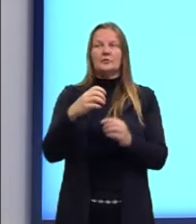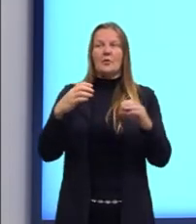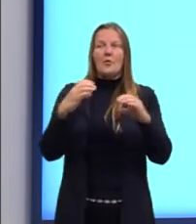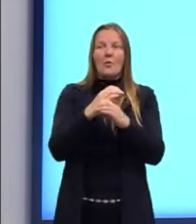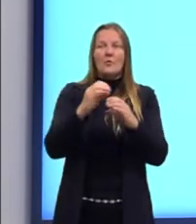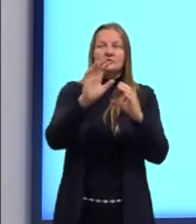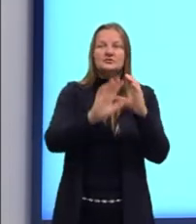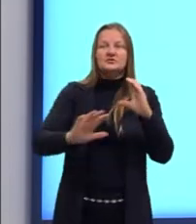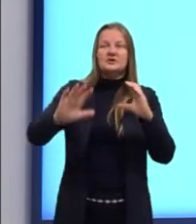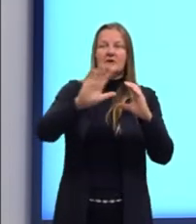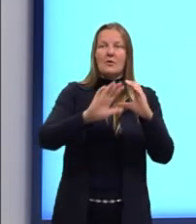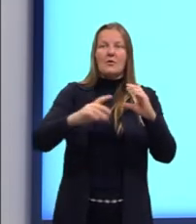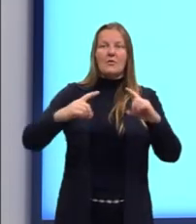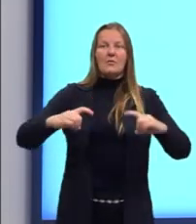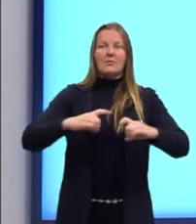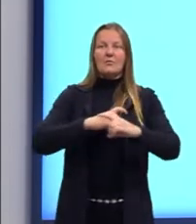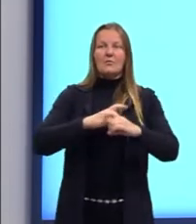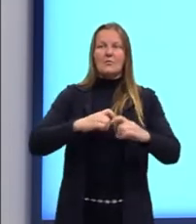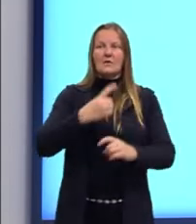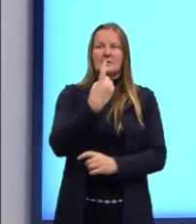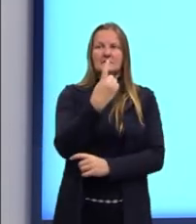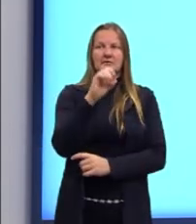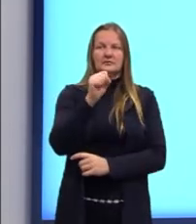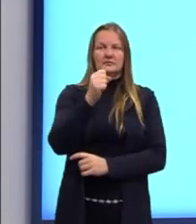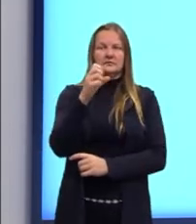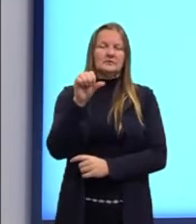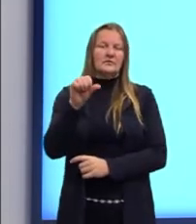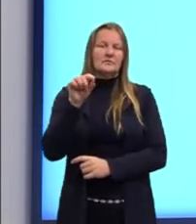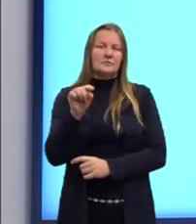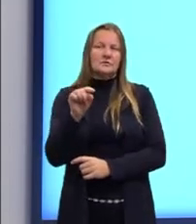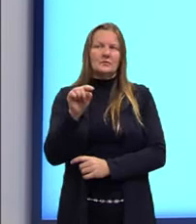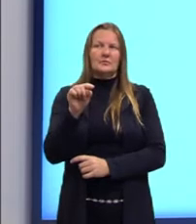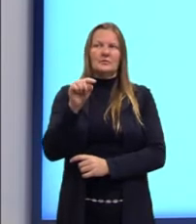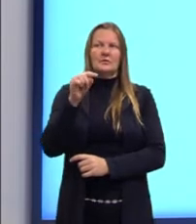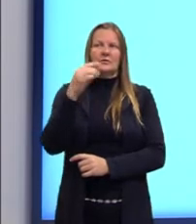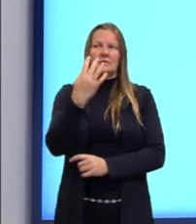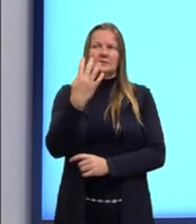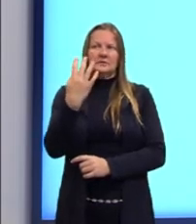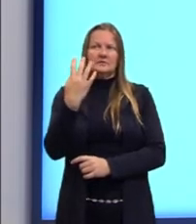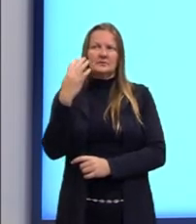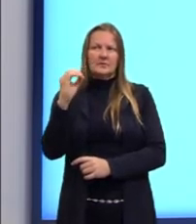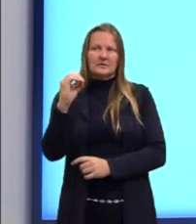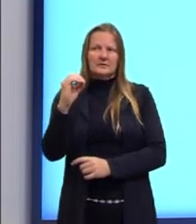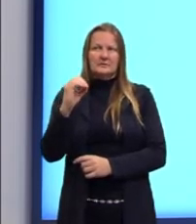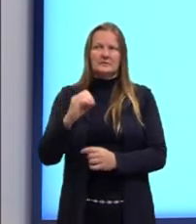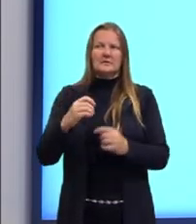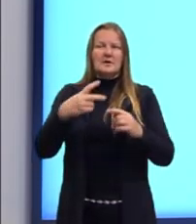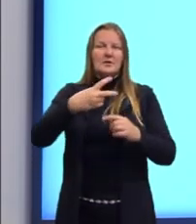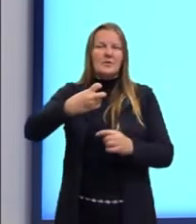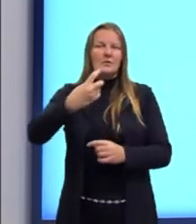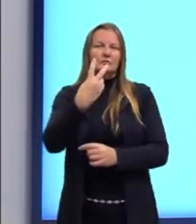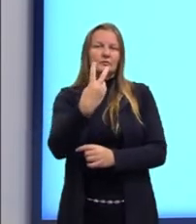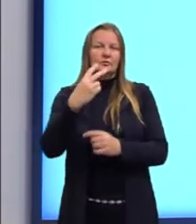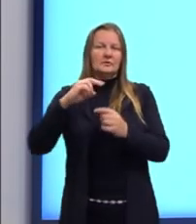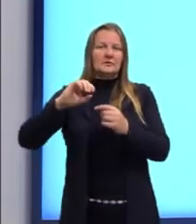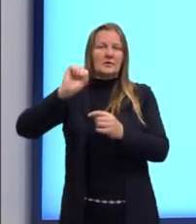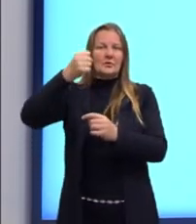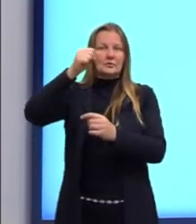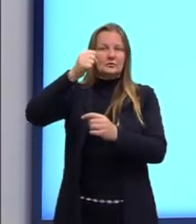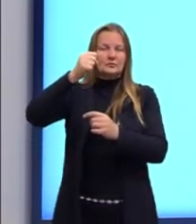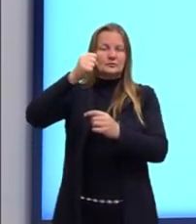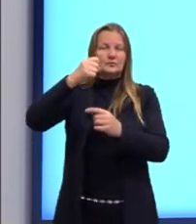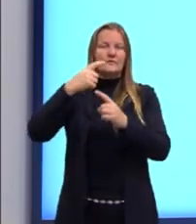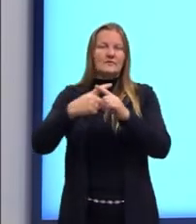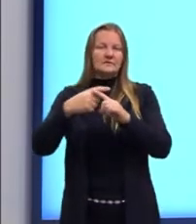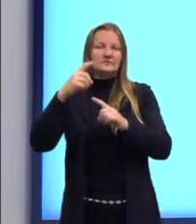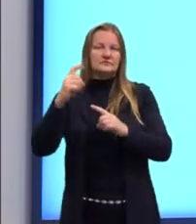população que chegou. Então 189.440 é igual a 2 elevado a 8